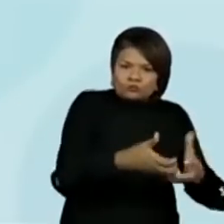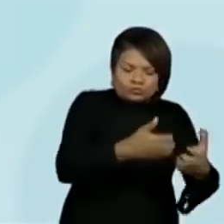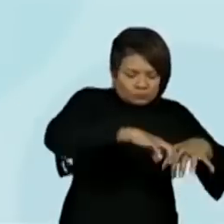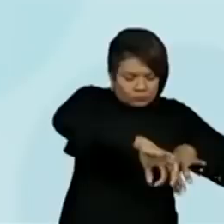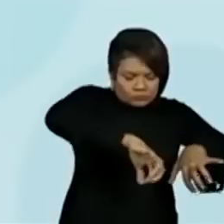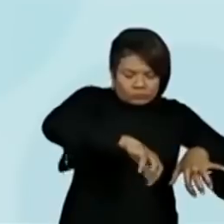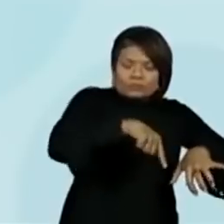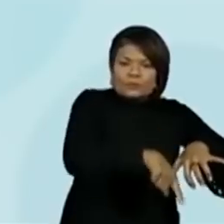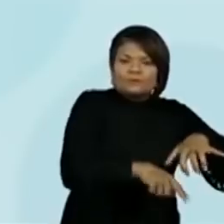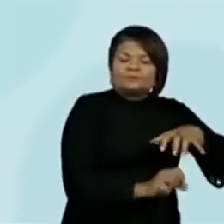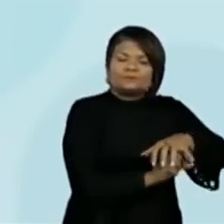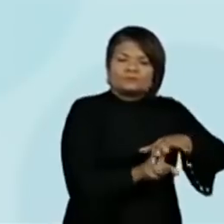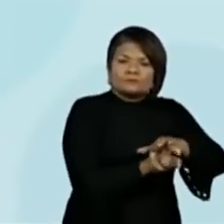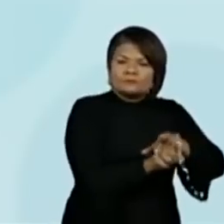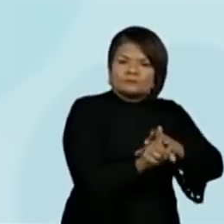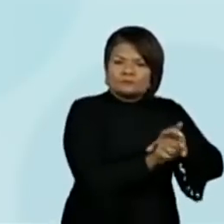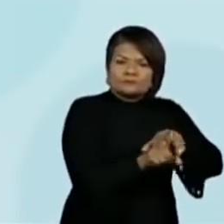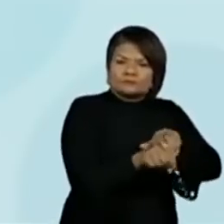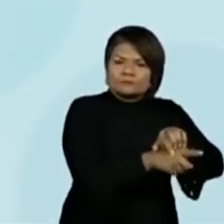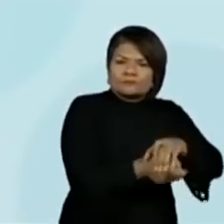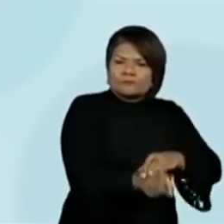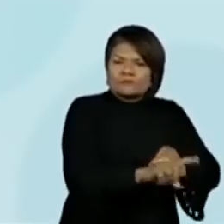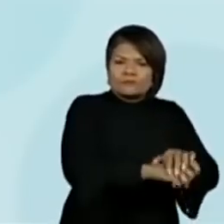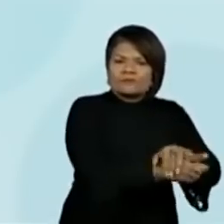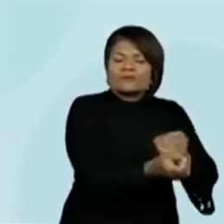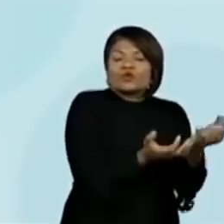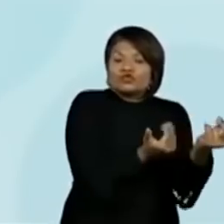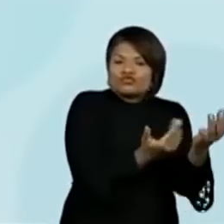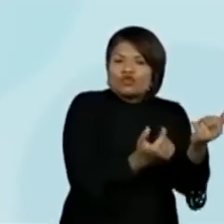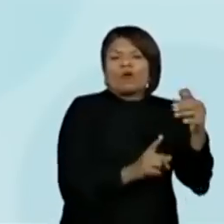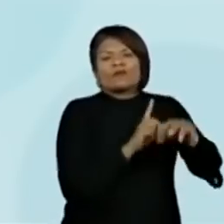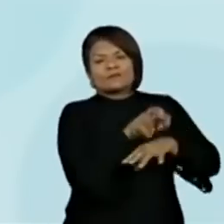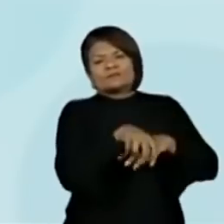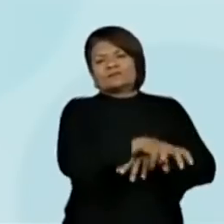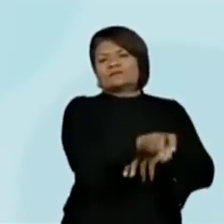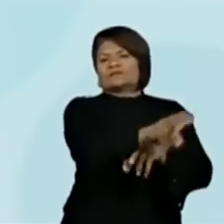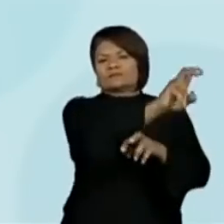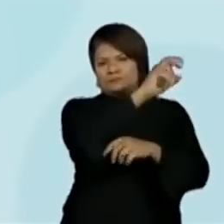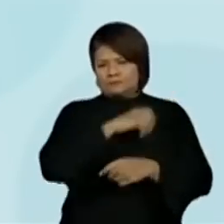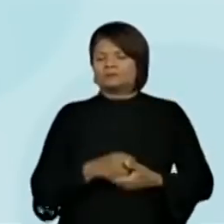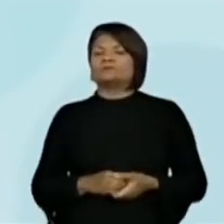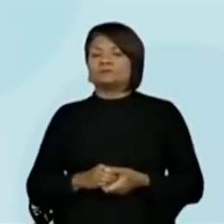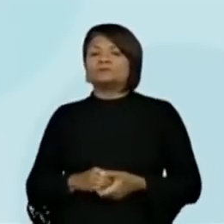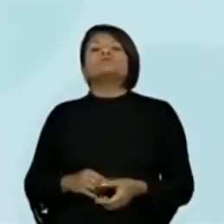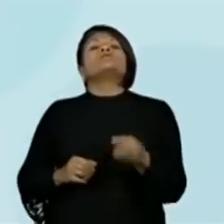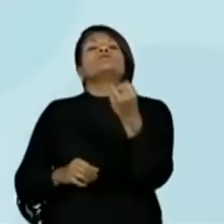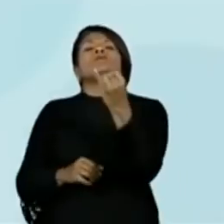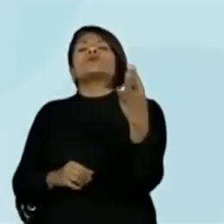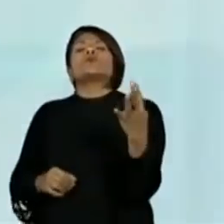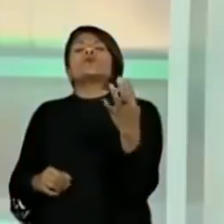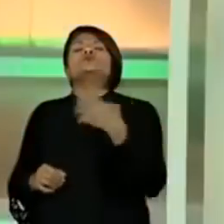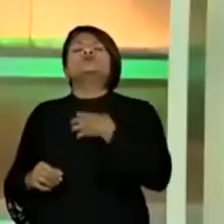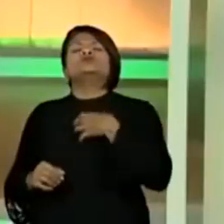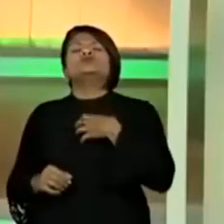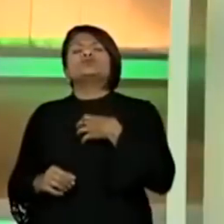se desenvolvem até a juventude. Então, sobre o que trata o segundo parágrafo? Quantos tipos de cobra cega nós temos?